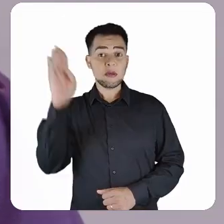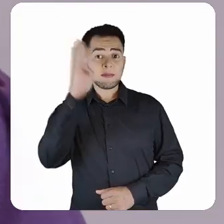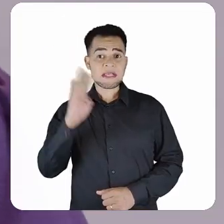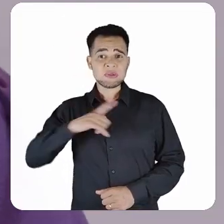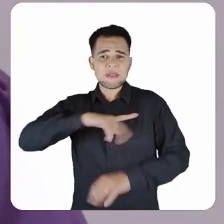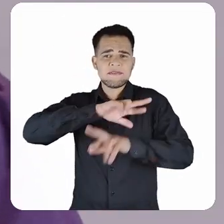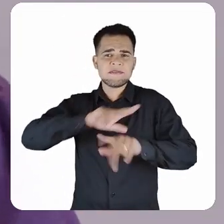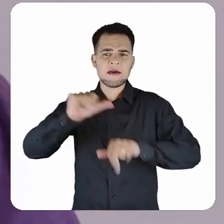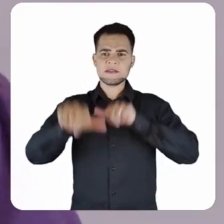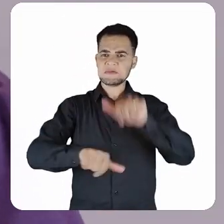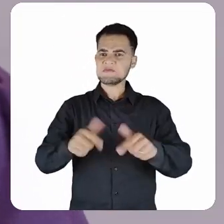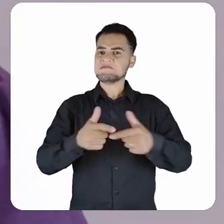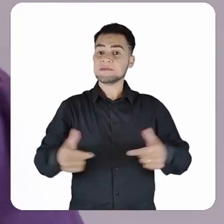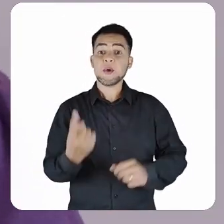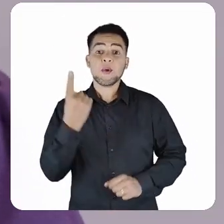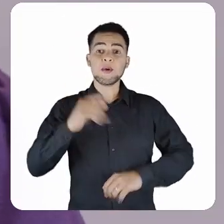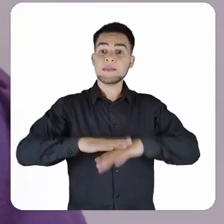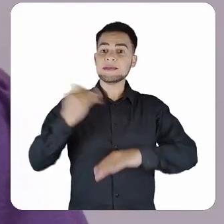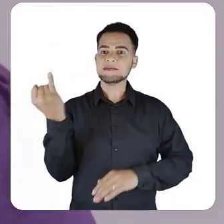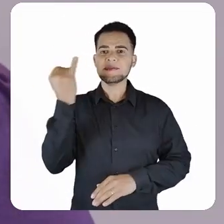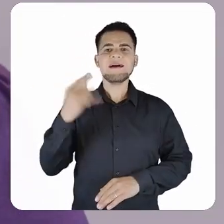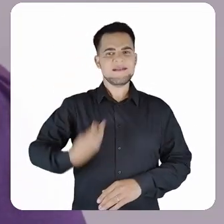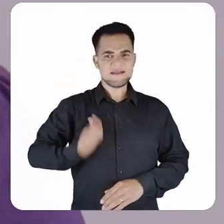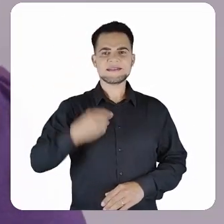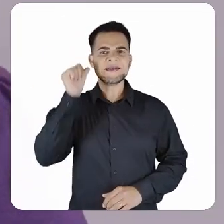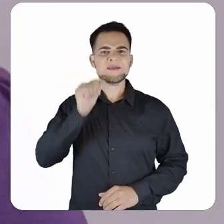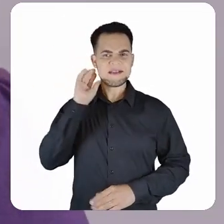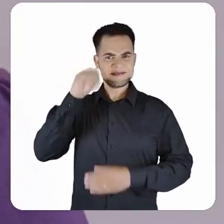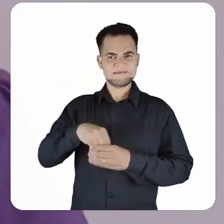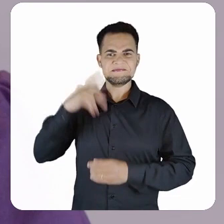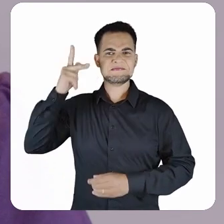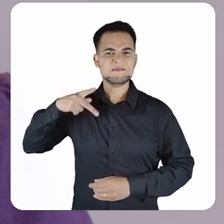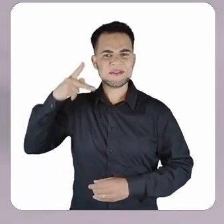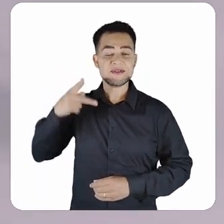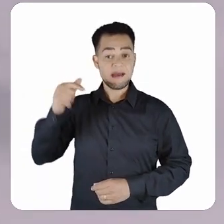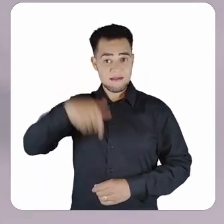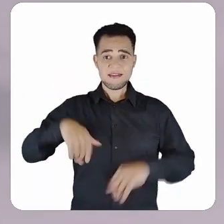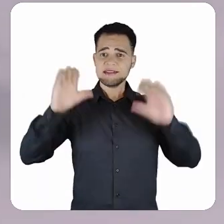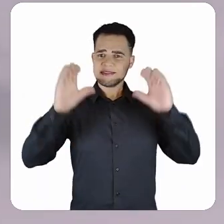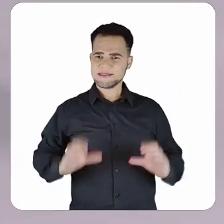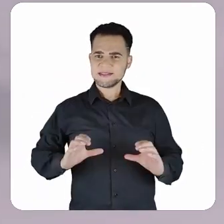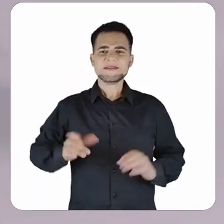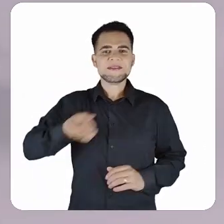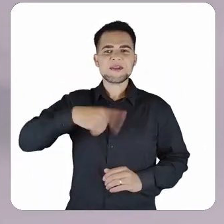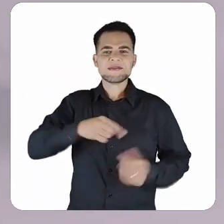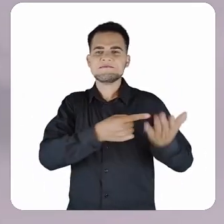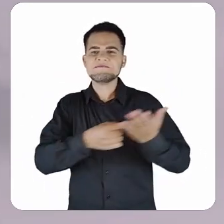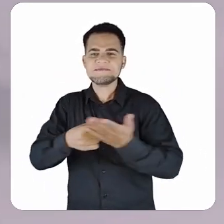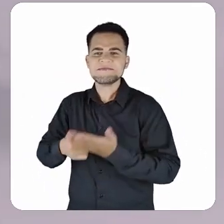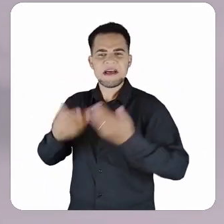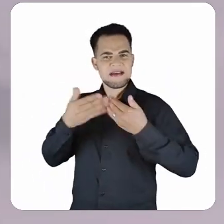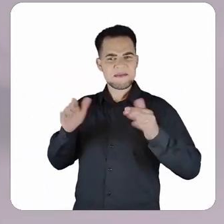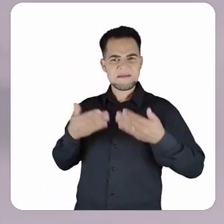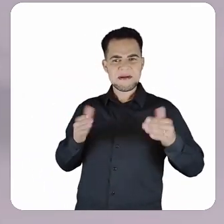O Brasil passa por grandes mudanças. Uma das mais importantes é a presença das mulheres na política. Aqui no Cidadania, nós estamos convidando